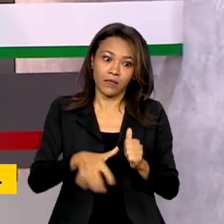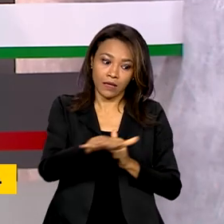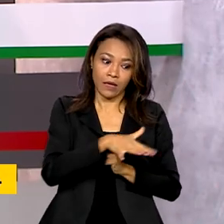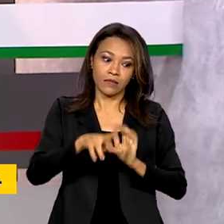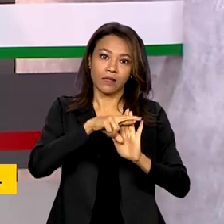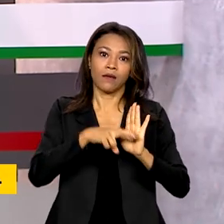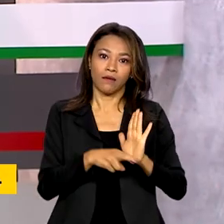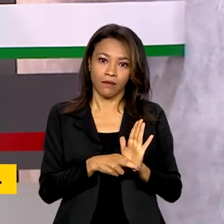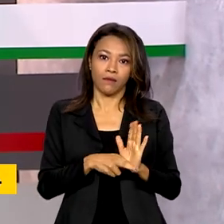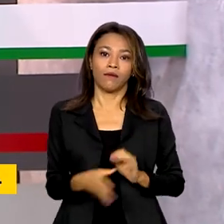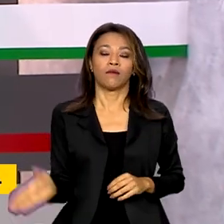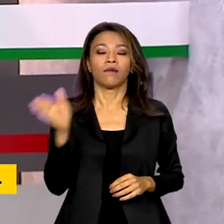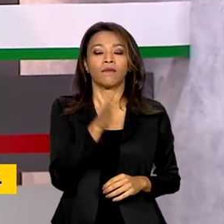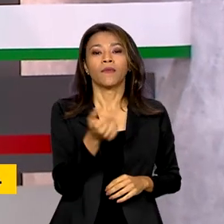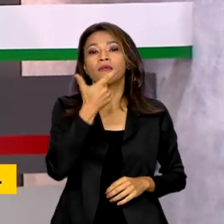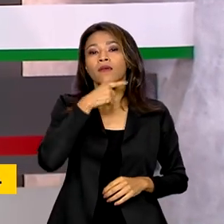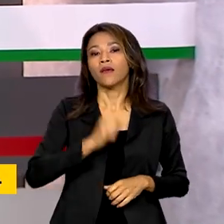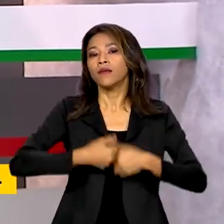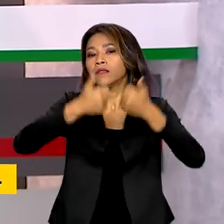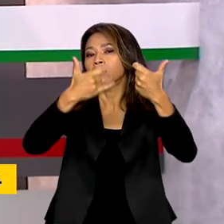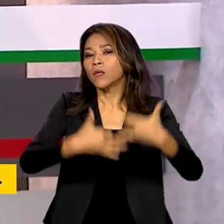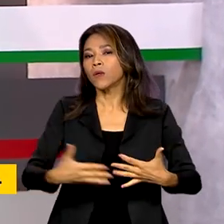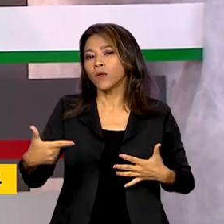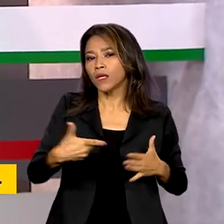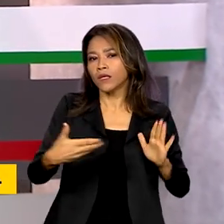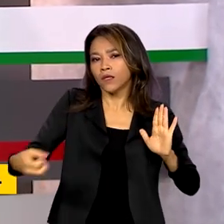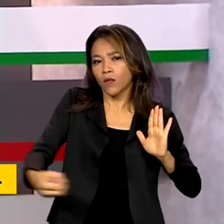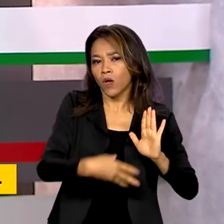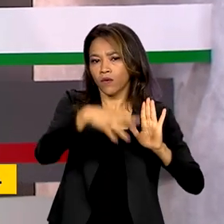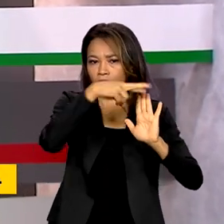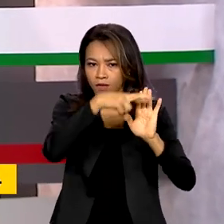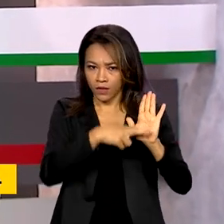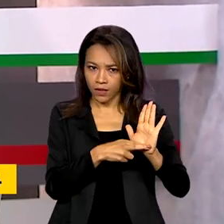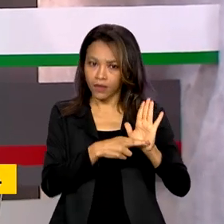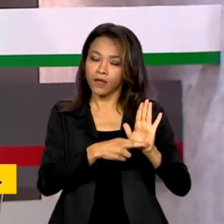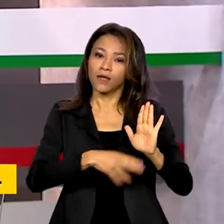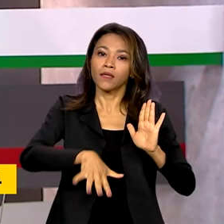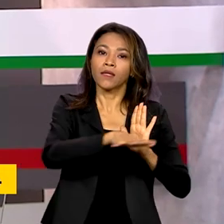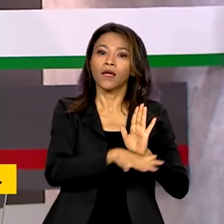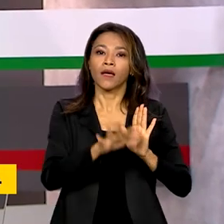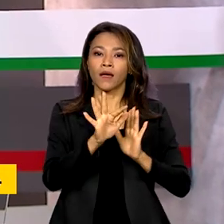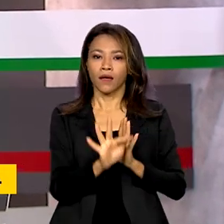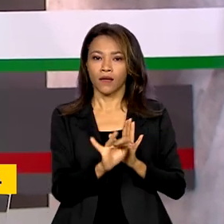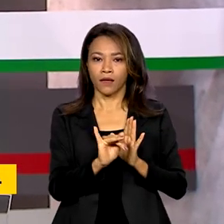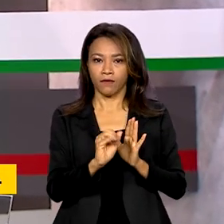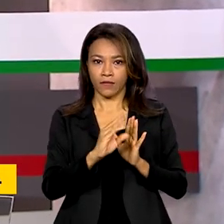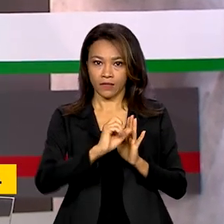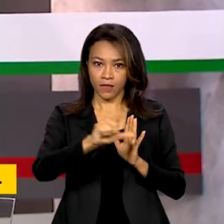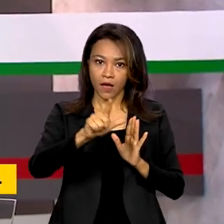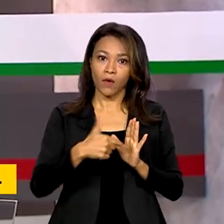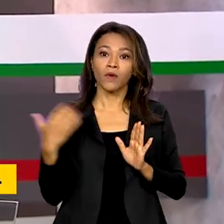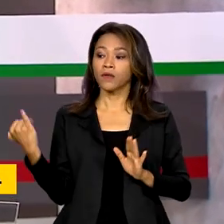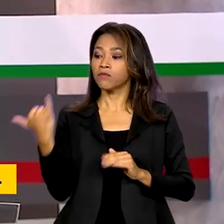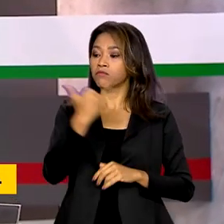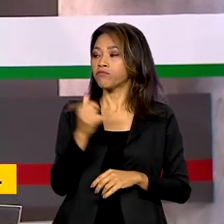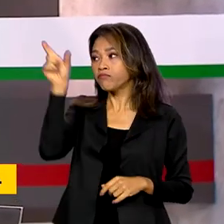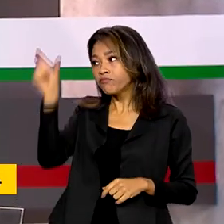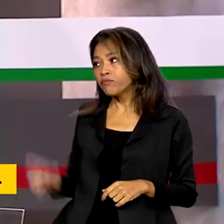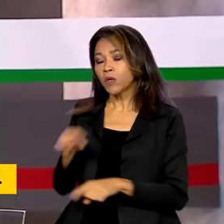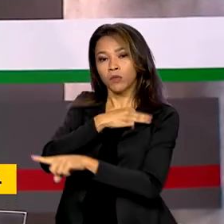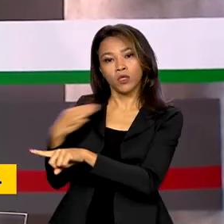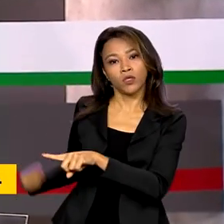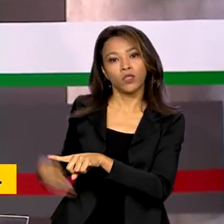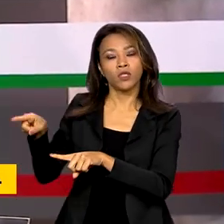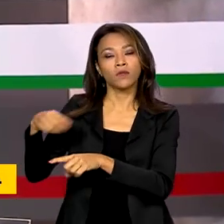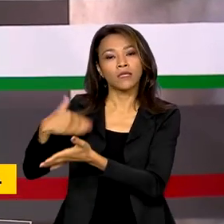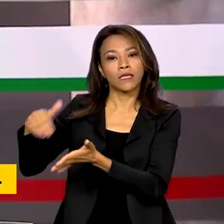E quem também falou sobre a nova regra fiscal que deve ser entregue hoje ao Congresso foi o ministro da Secretaria de Relações